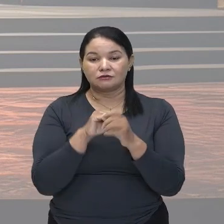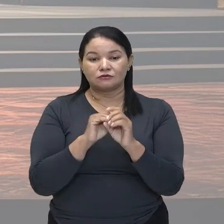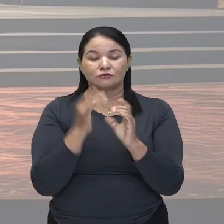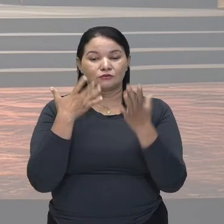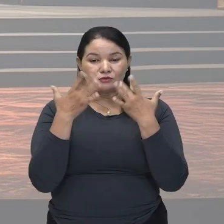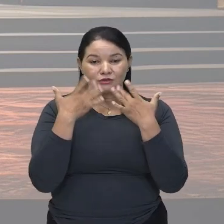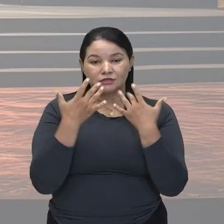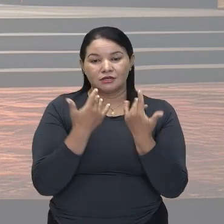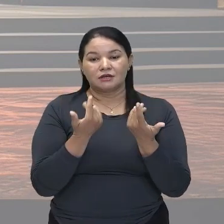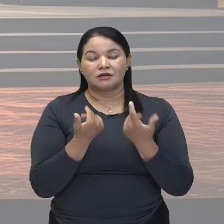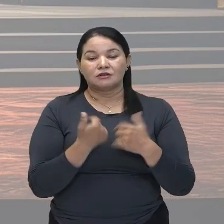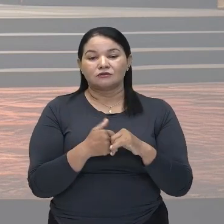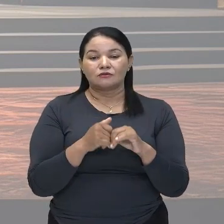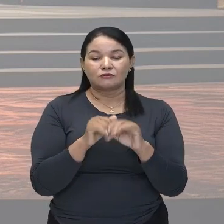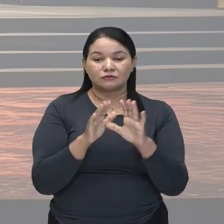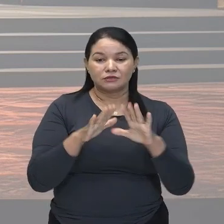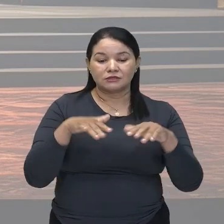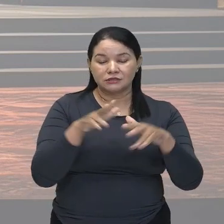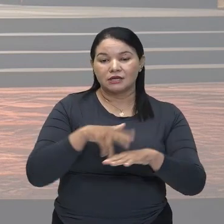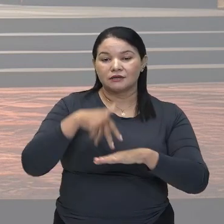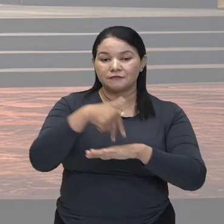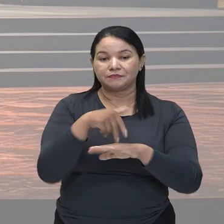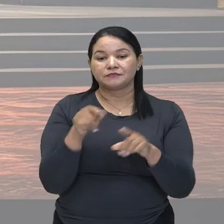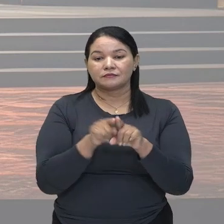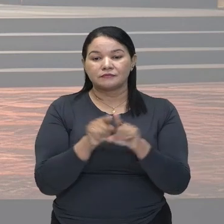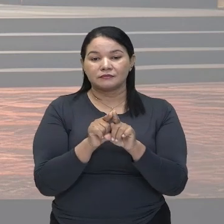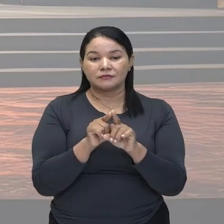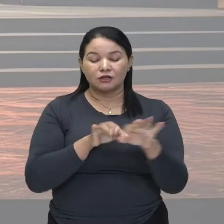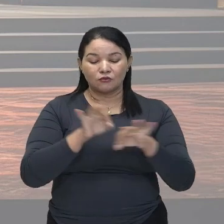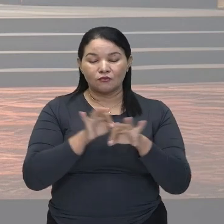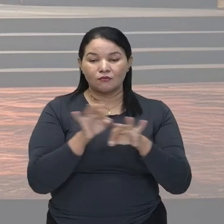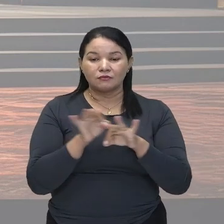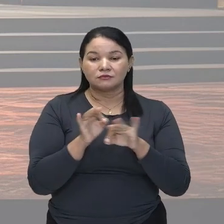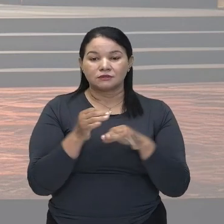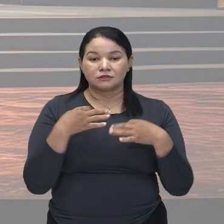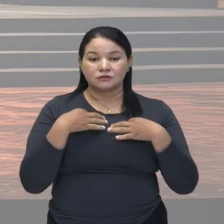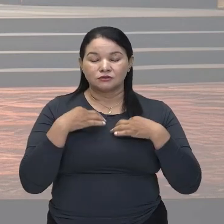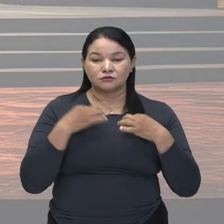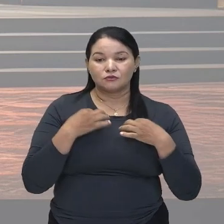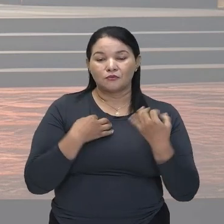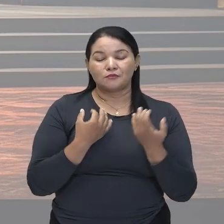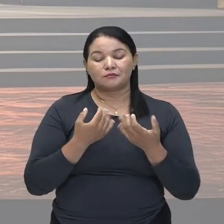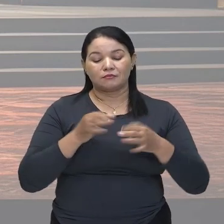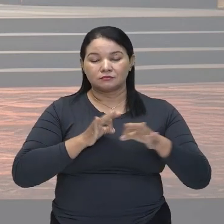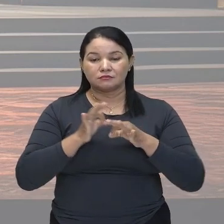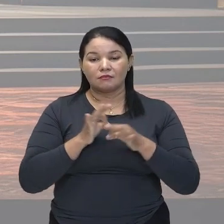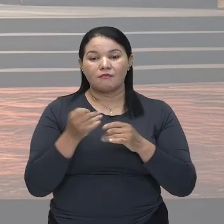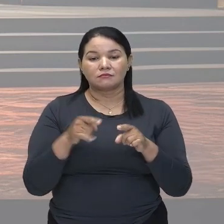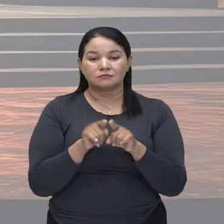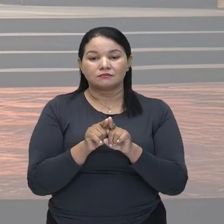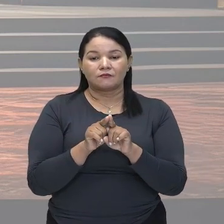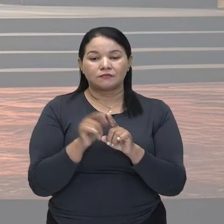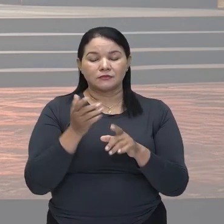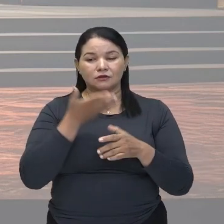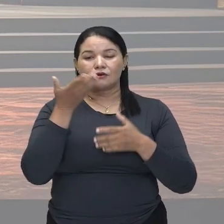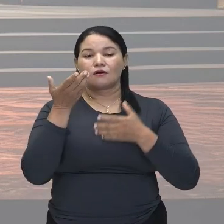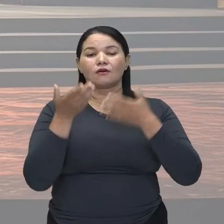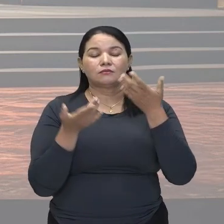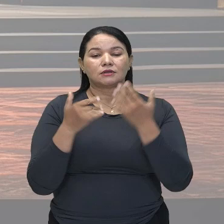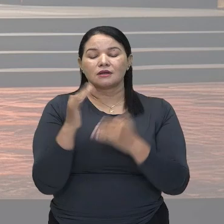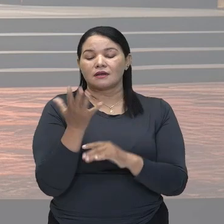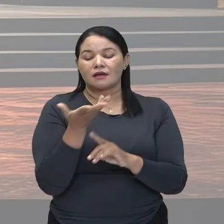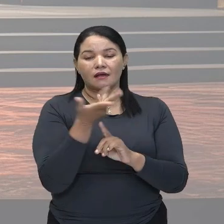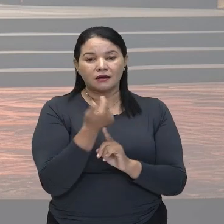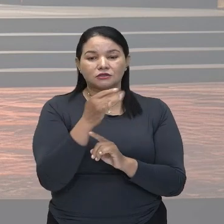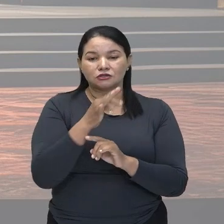cenografia, coreografia e figurinos. A ópera é a arte total, como já